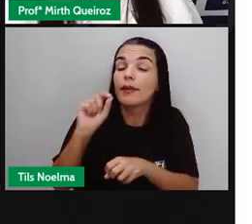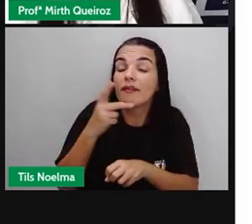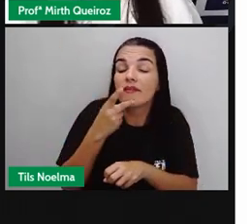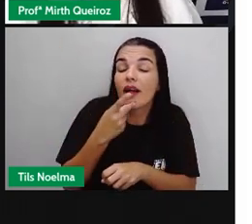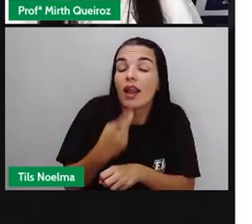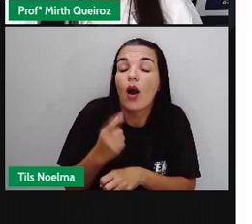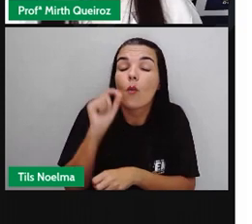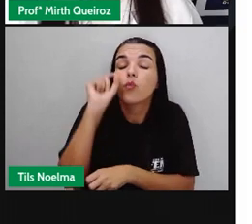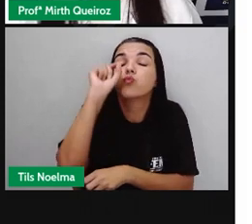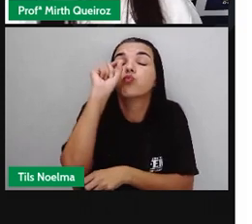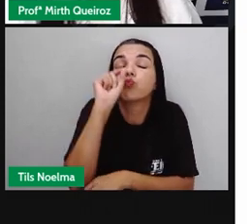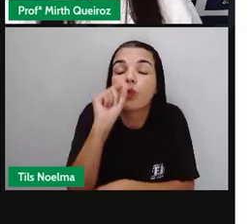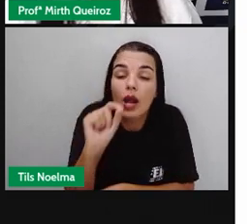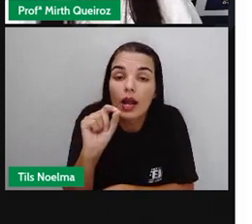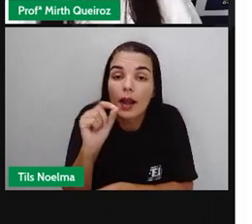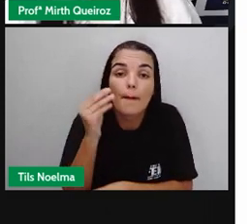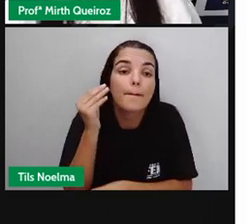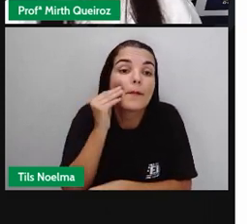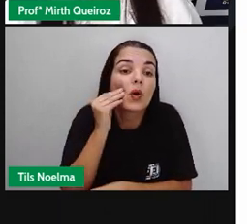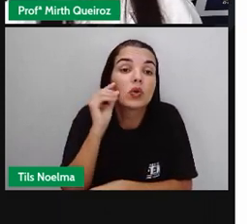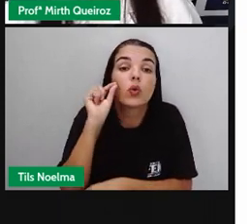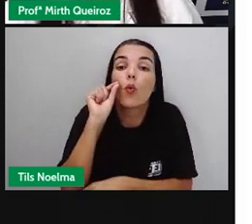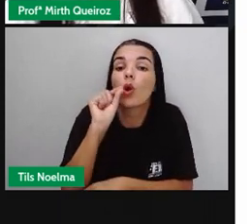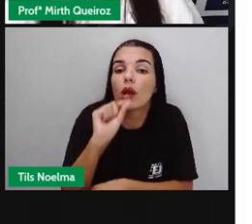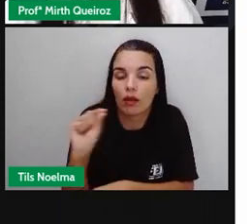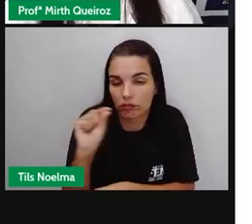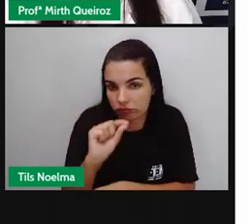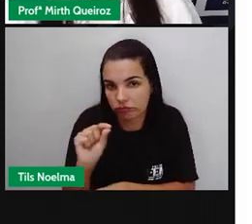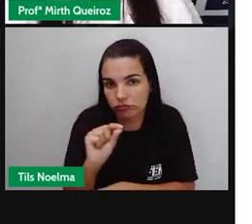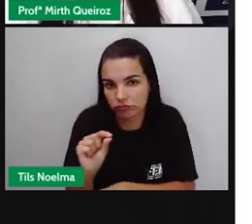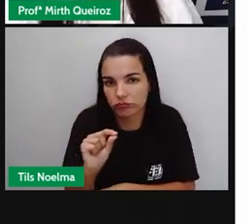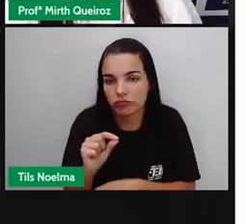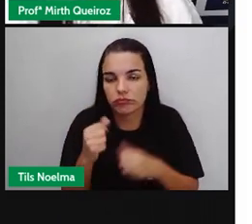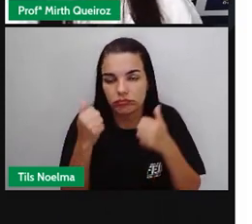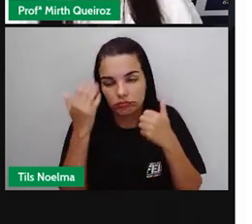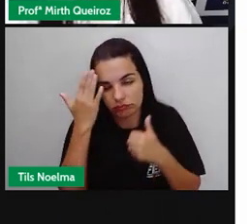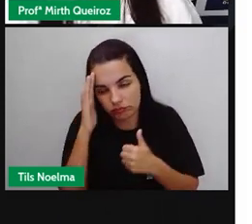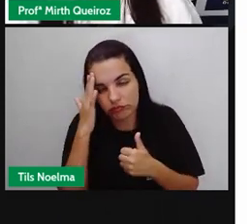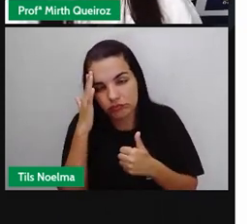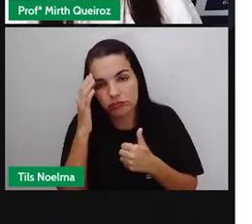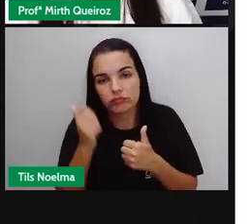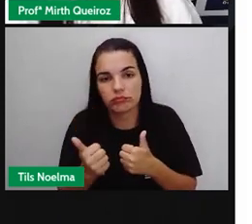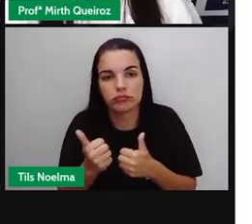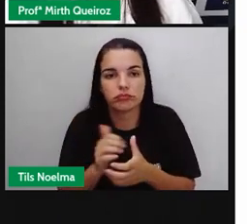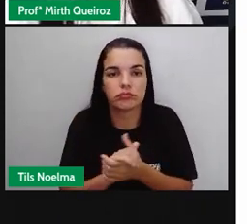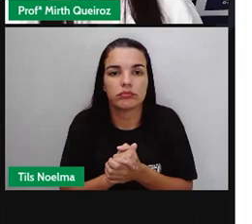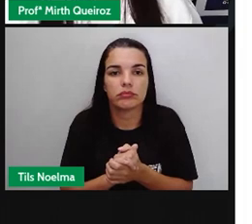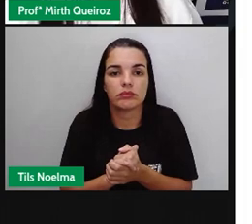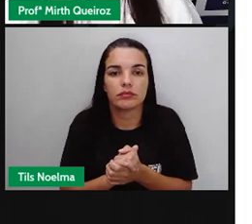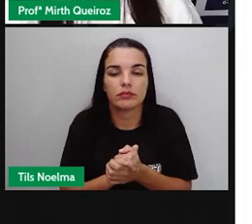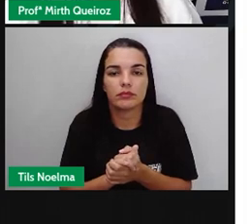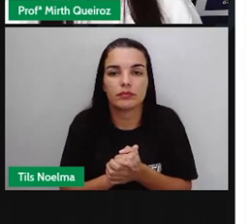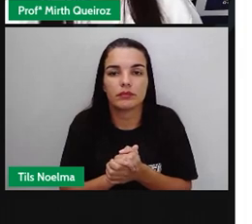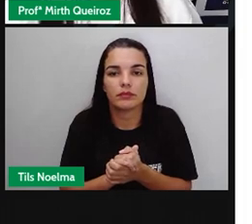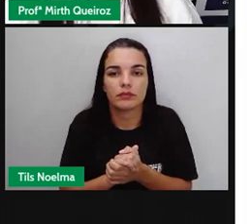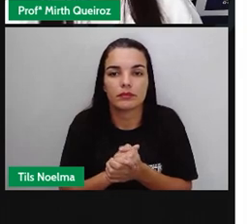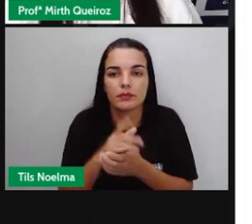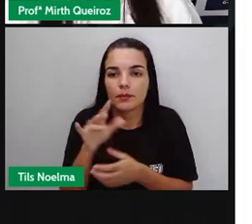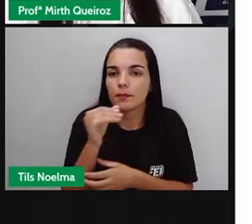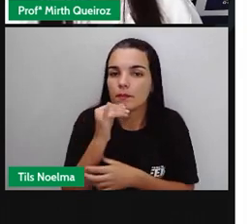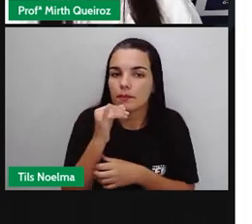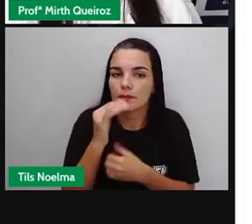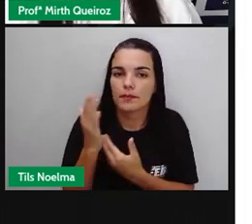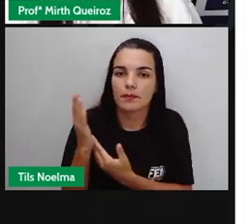o que ele indica, né? Sobre o que esse mapa ele está falando. Aí a gente tem um